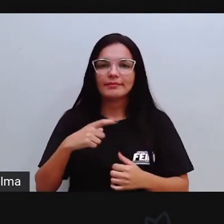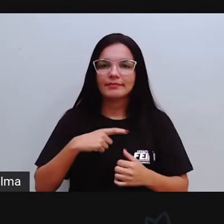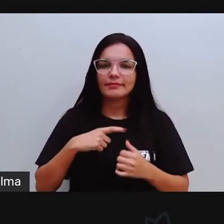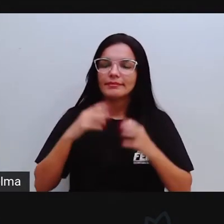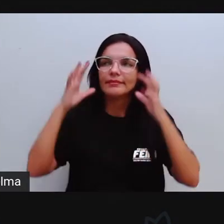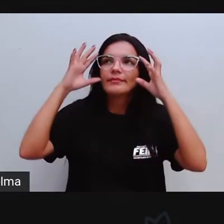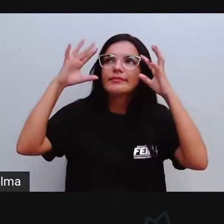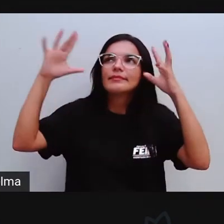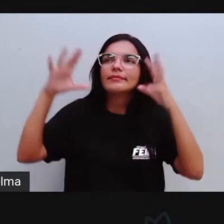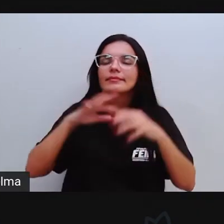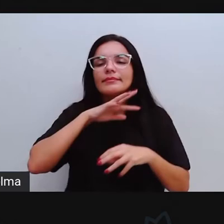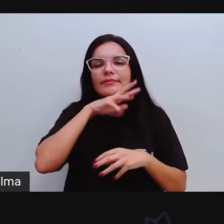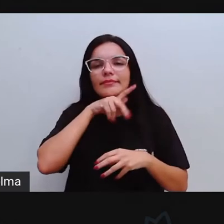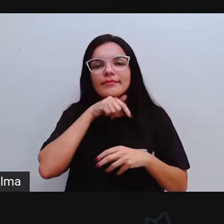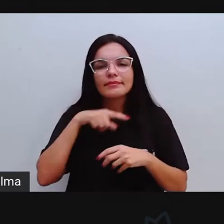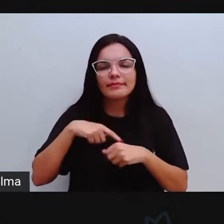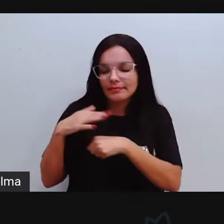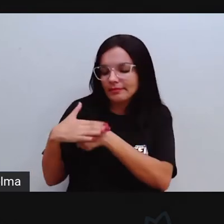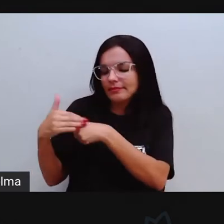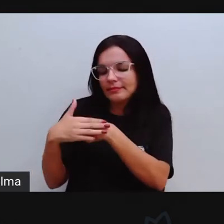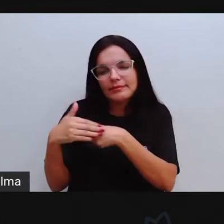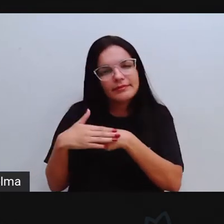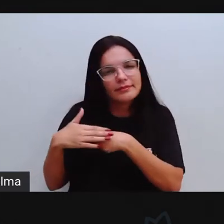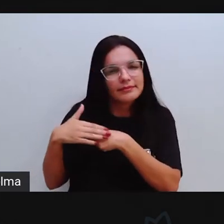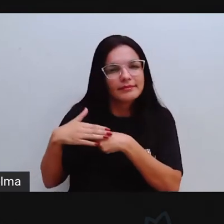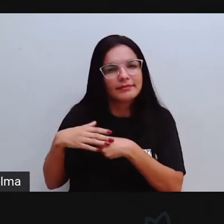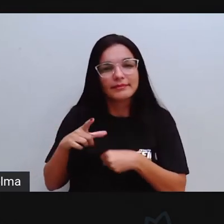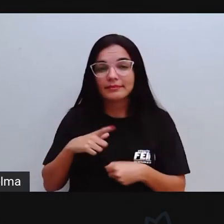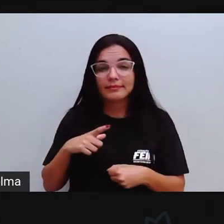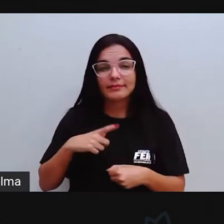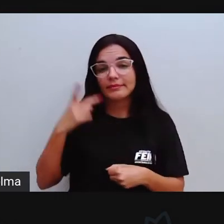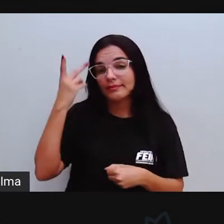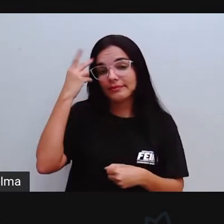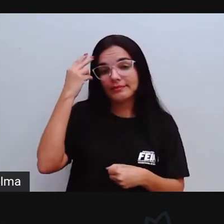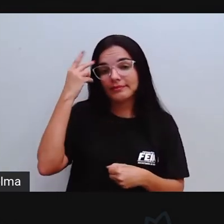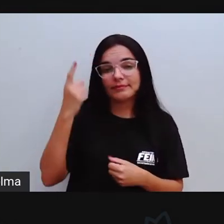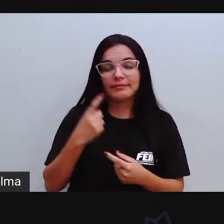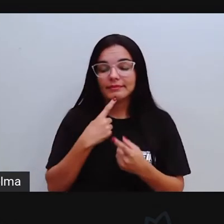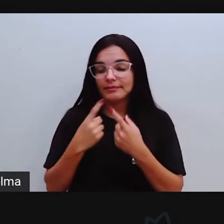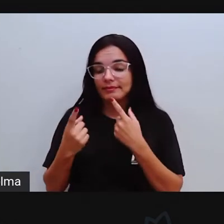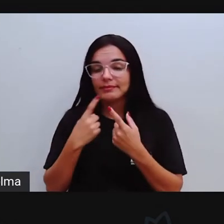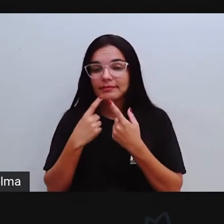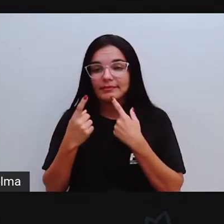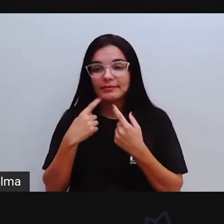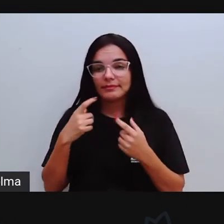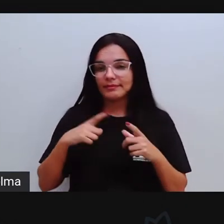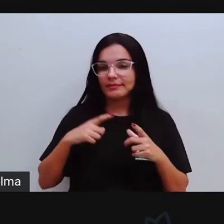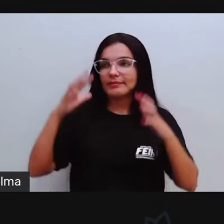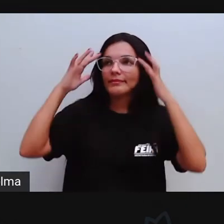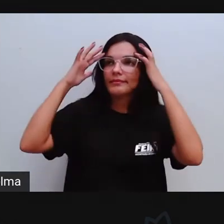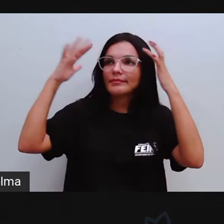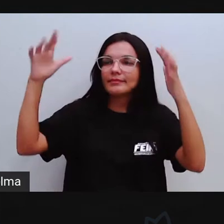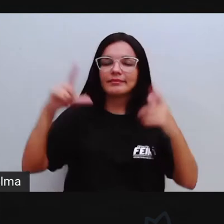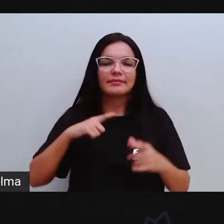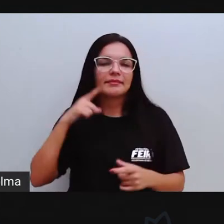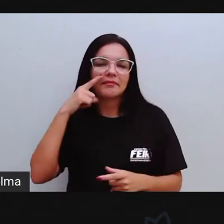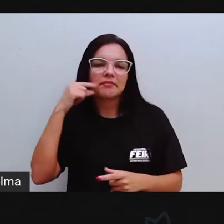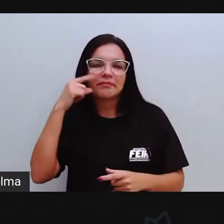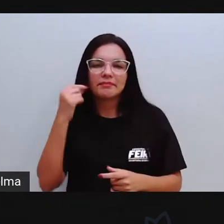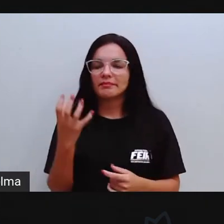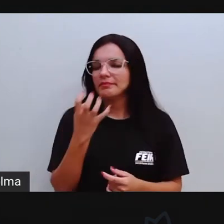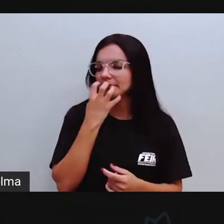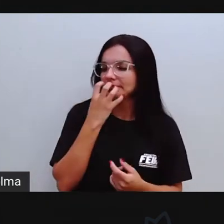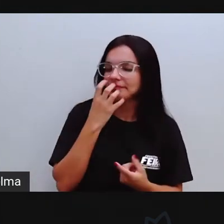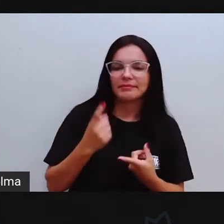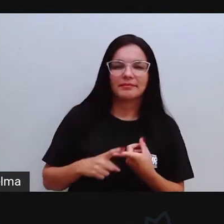animal de estimação. É muito comum a gente ver crianças que têm sonho de ter gato, cachorro,